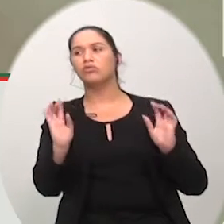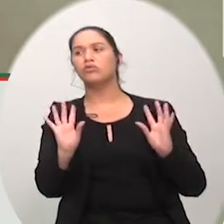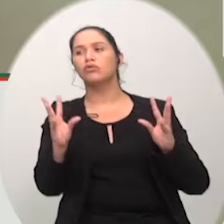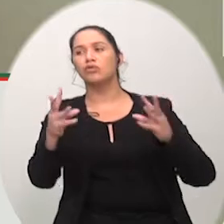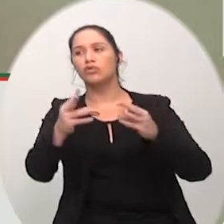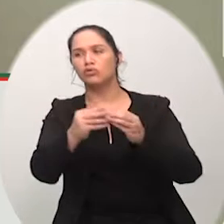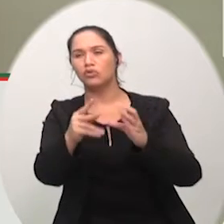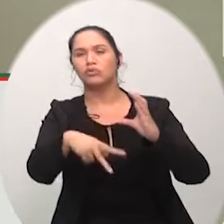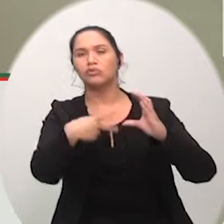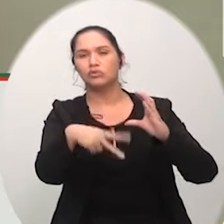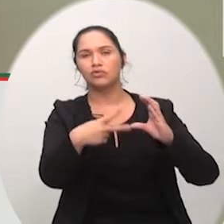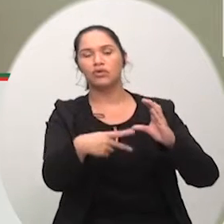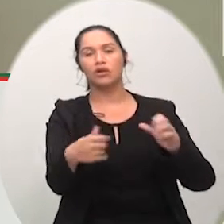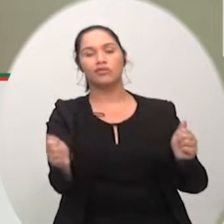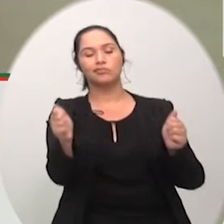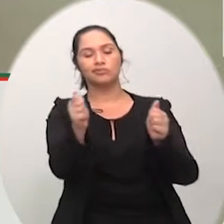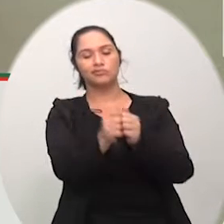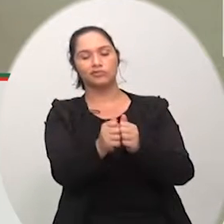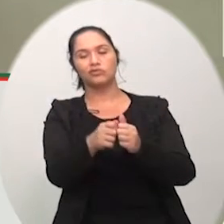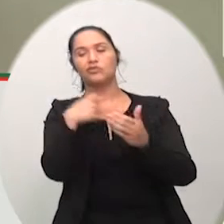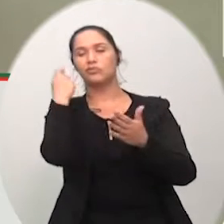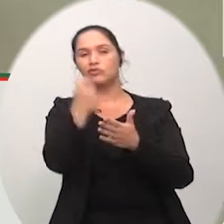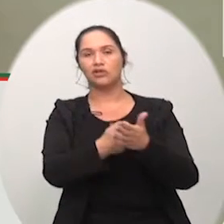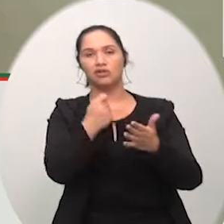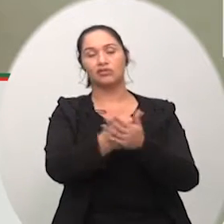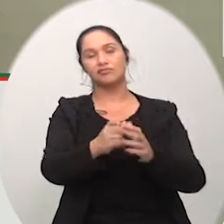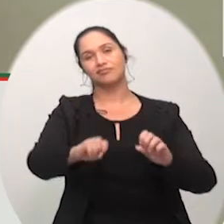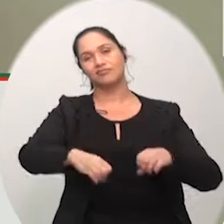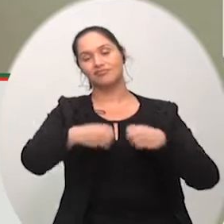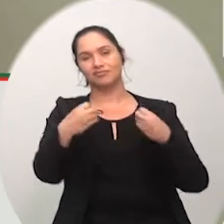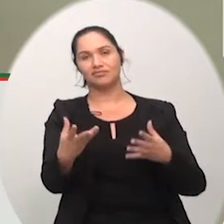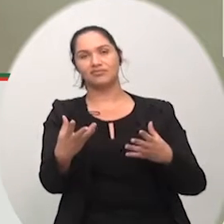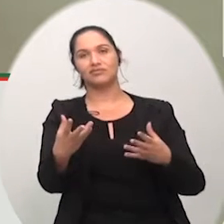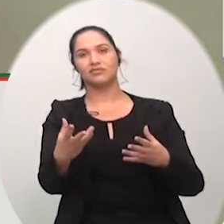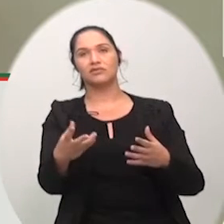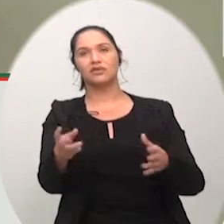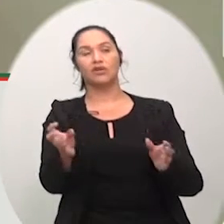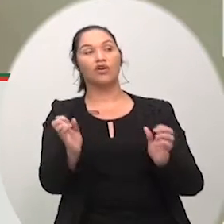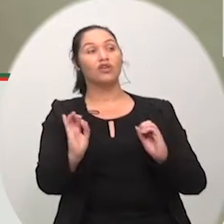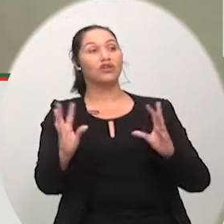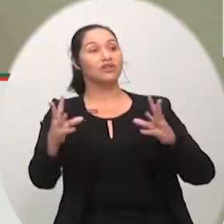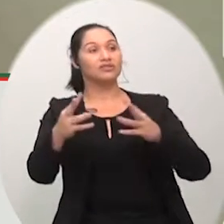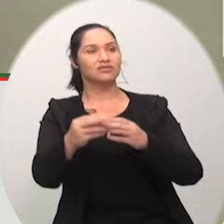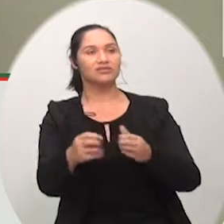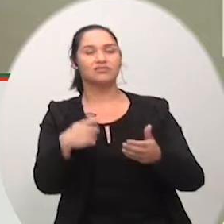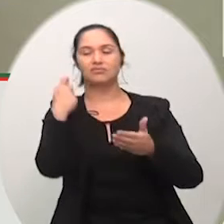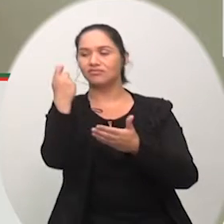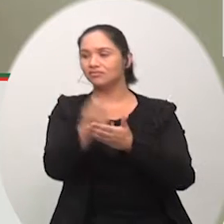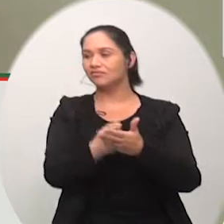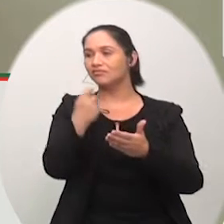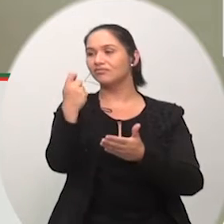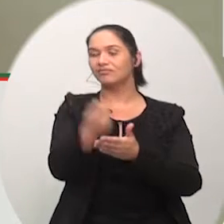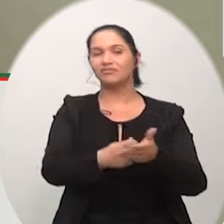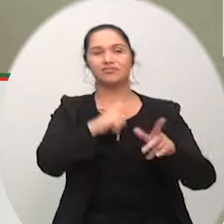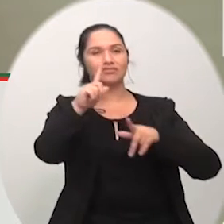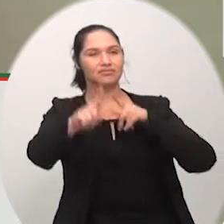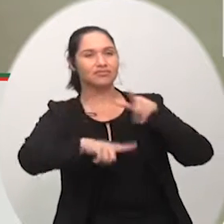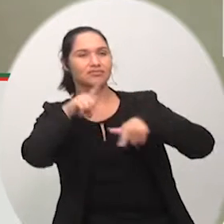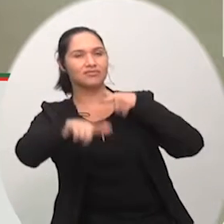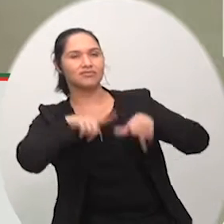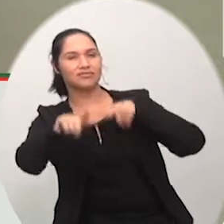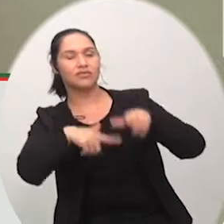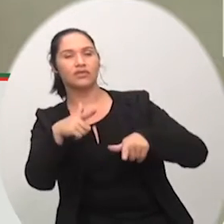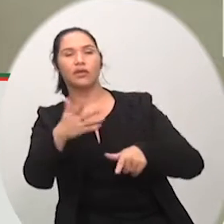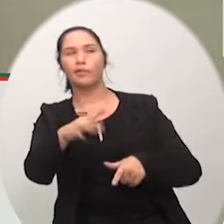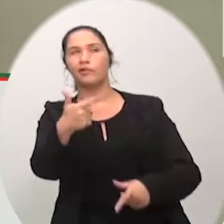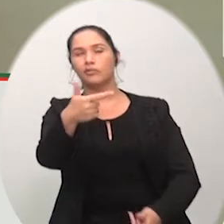e de lá para cá nós abraçamos essa bandeira abraçamos essa causa e viemos trabalhando ao longo de